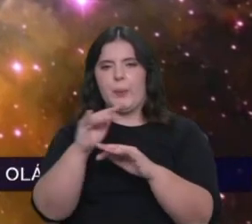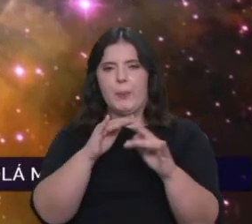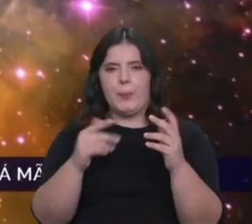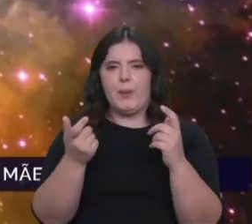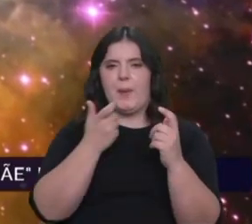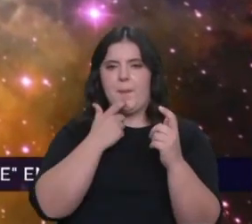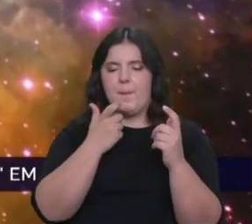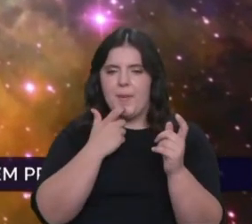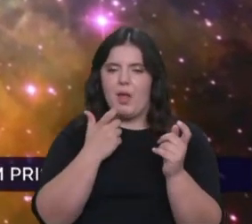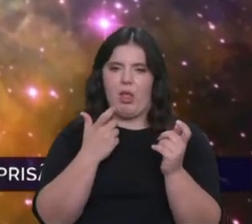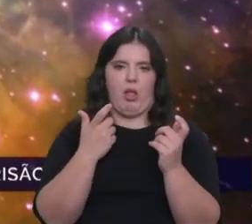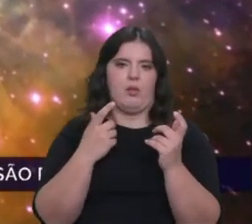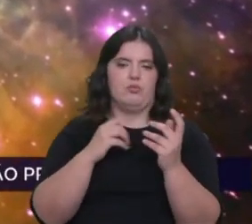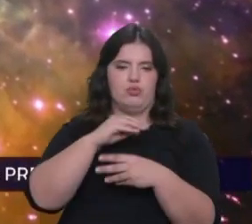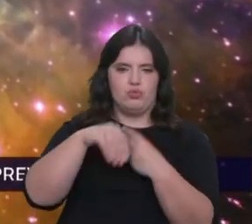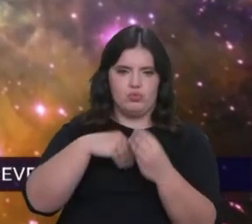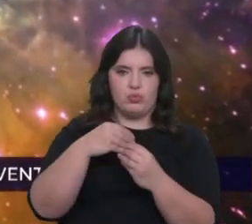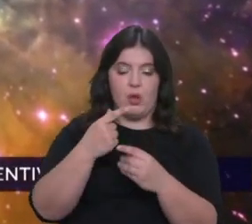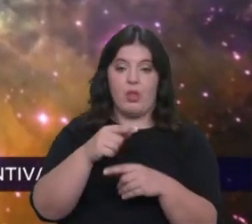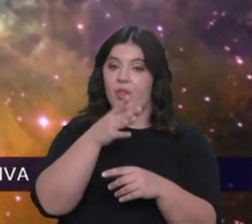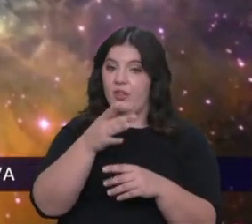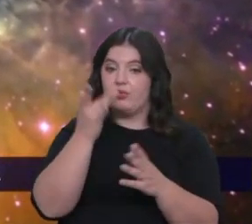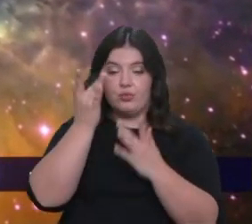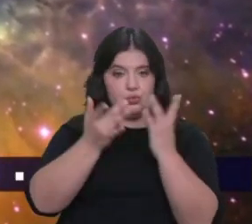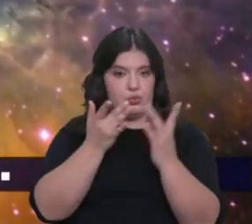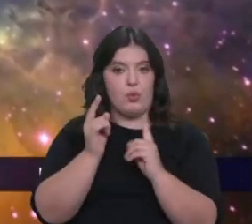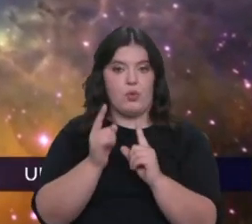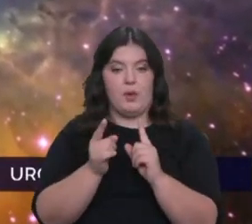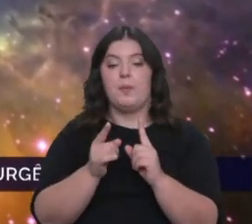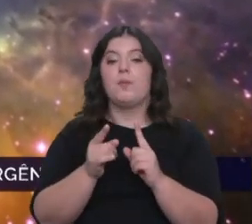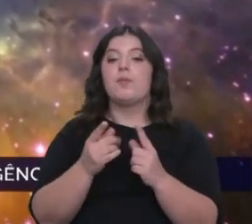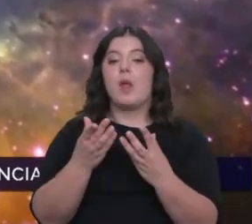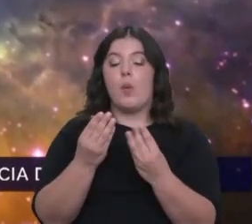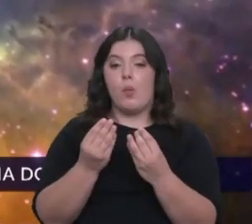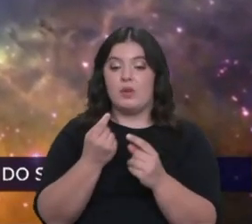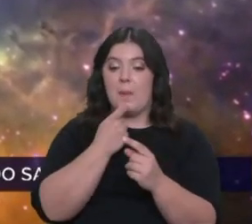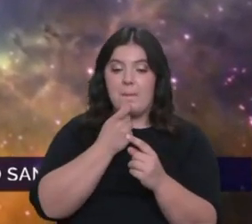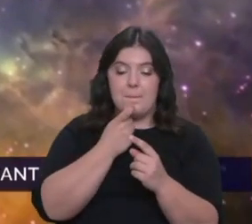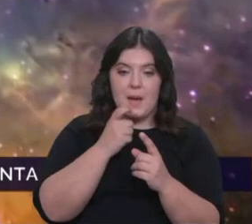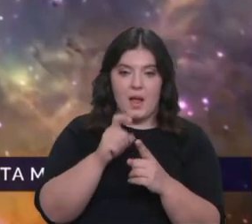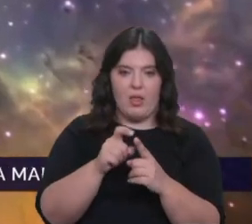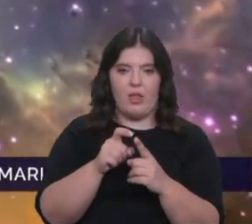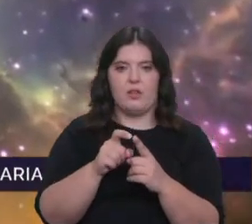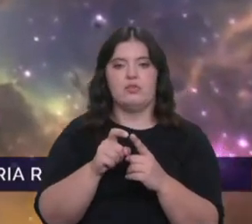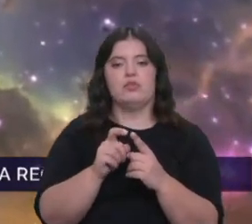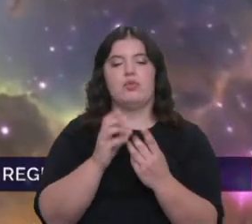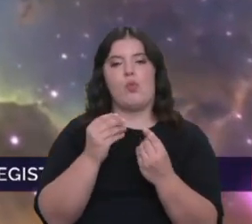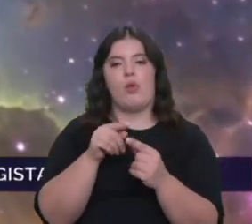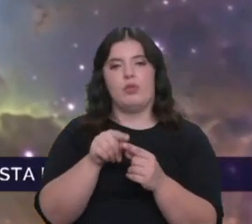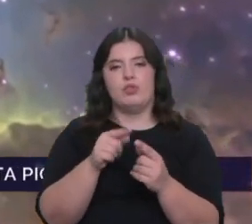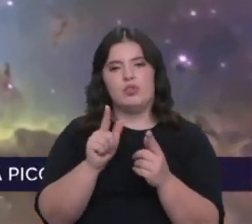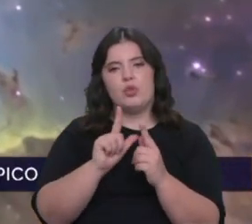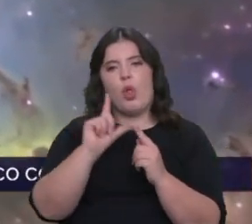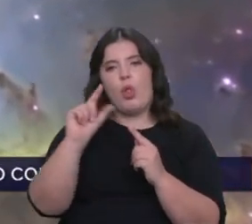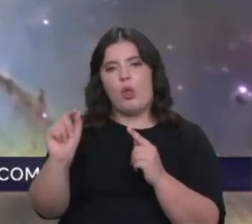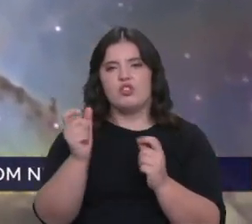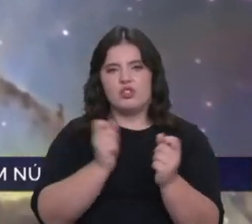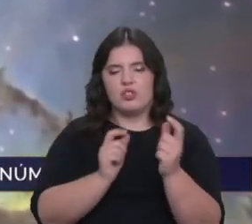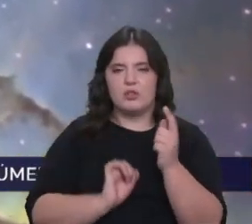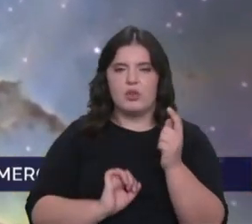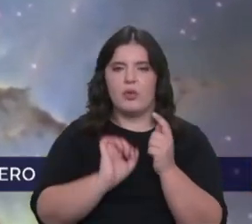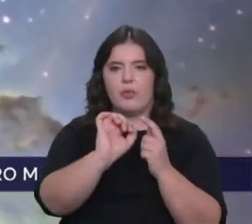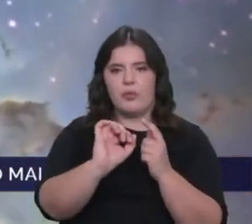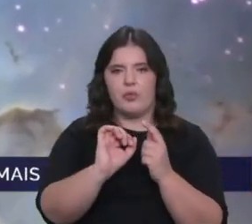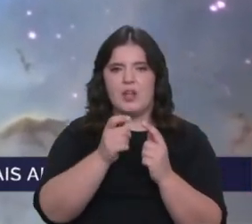pedregulhos, e diz a teoria que muitos desses pedregulhos, muitos desses seixos, estão distantes das suas estrelas, estão